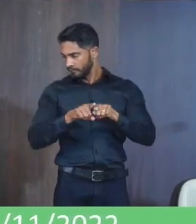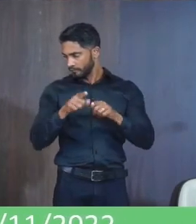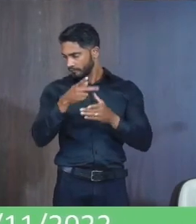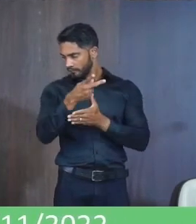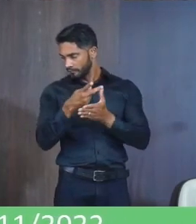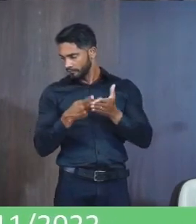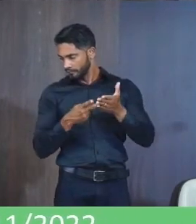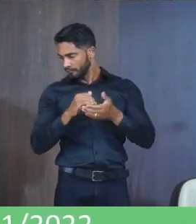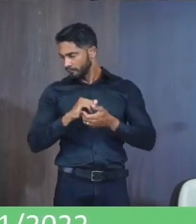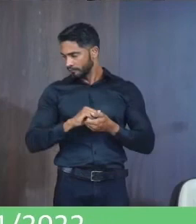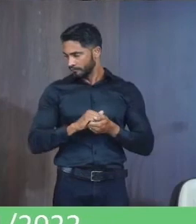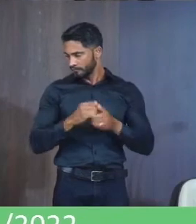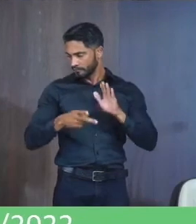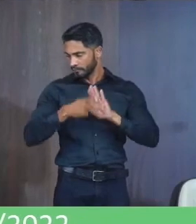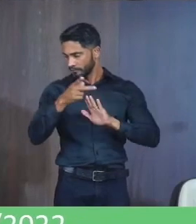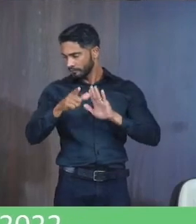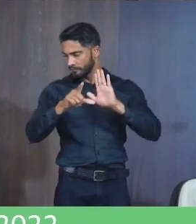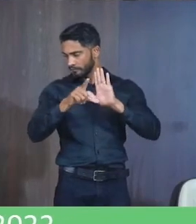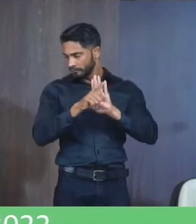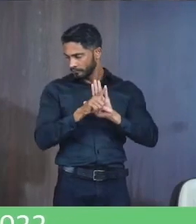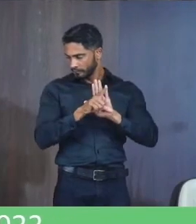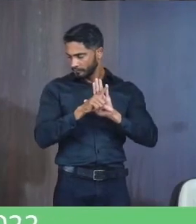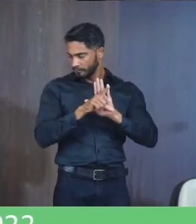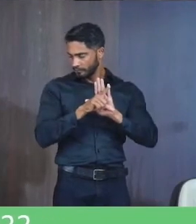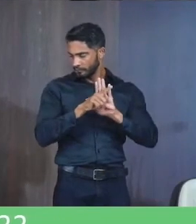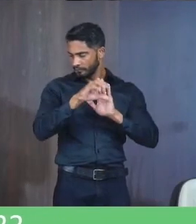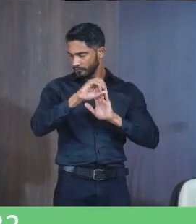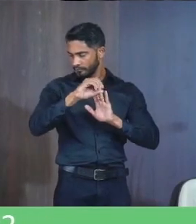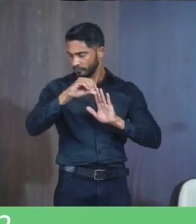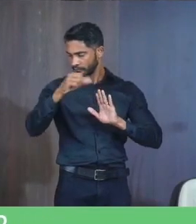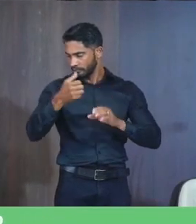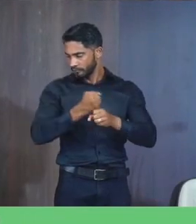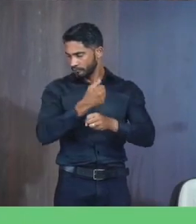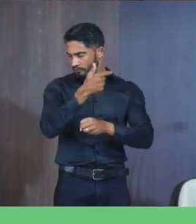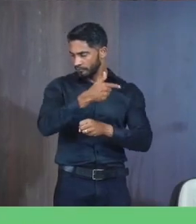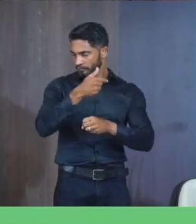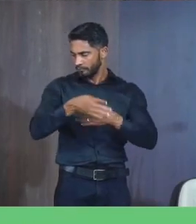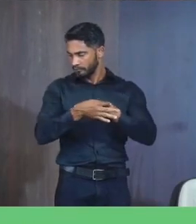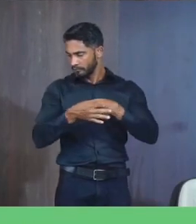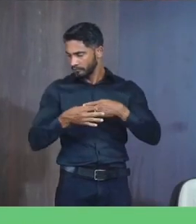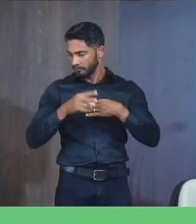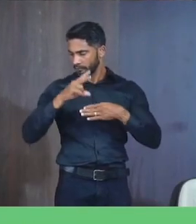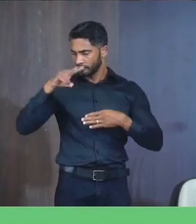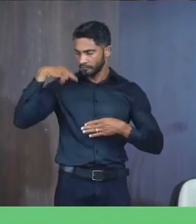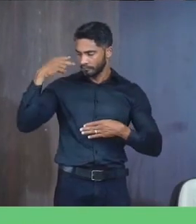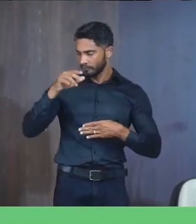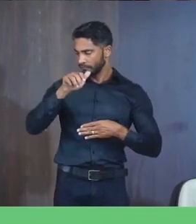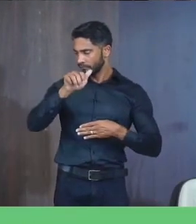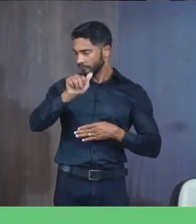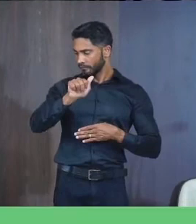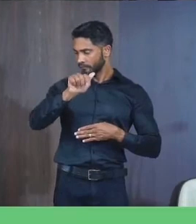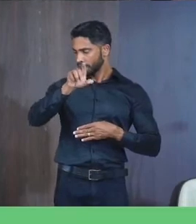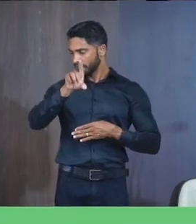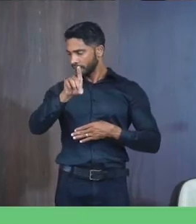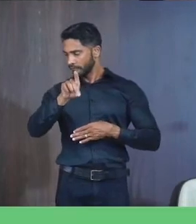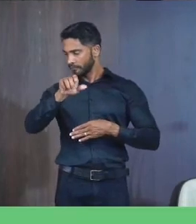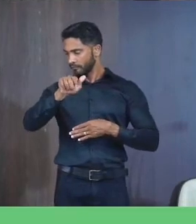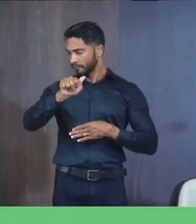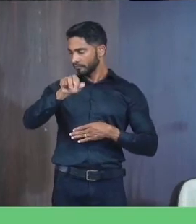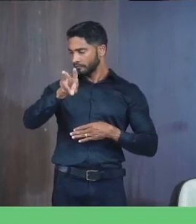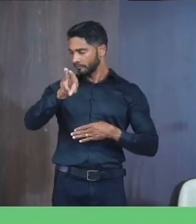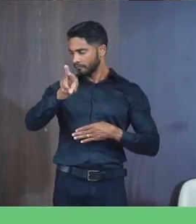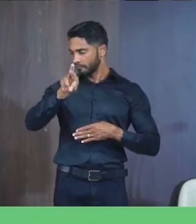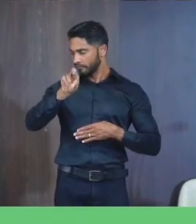pareceres Que acompanham Projeto de resolução 008 2022 Autoria O vereador Adauri Soares Cordeiro